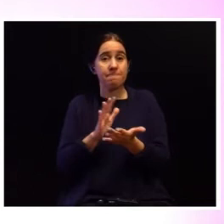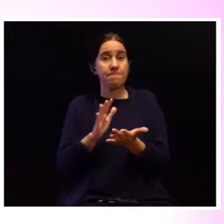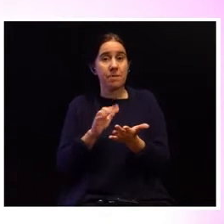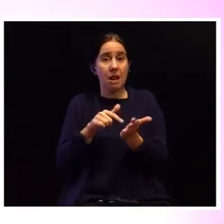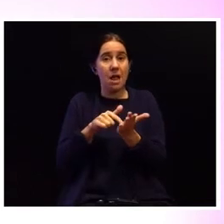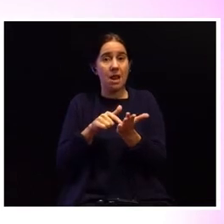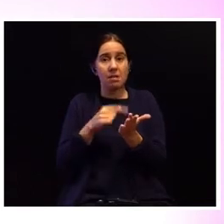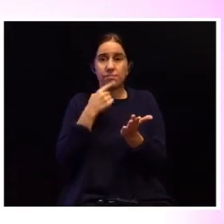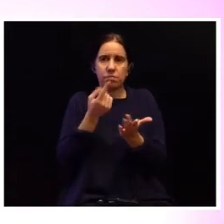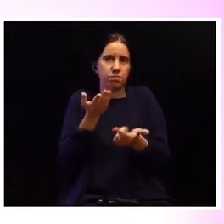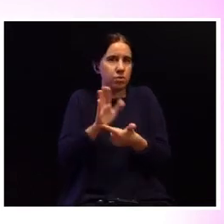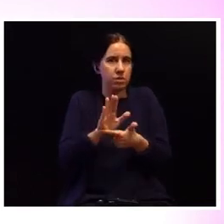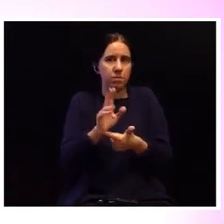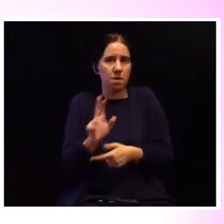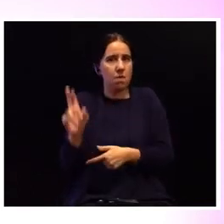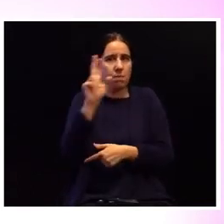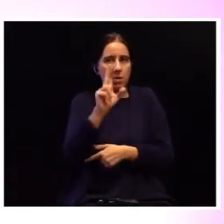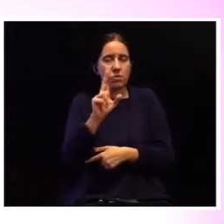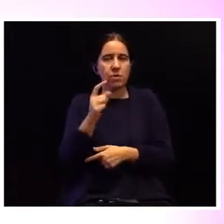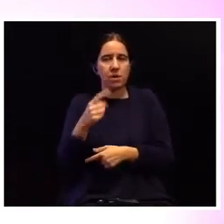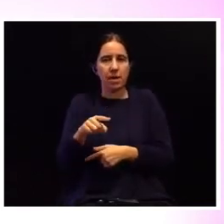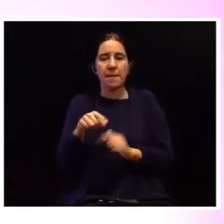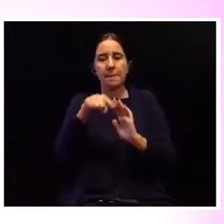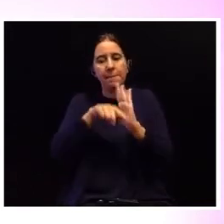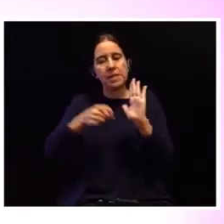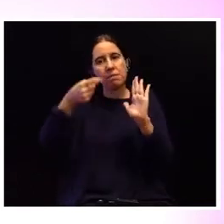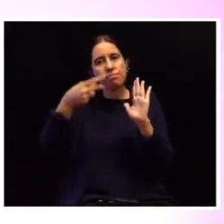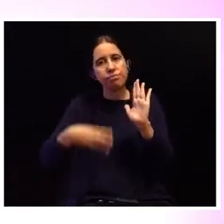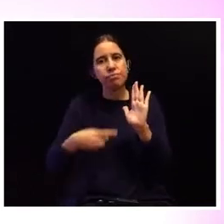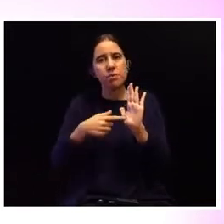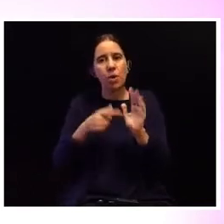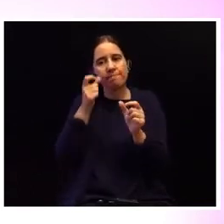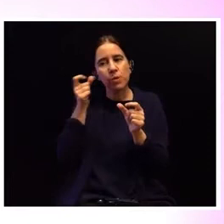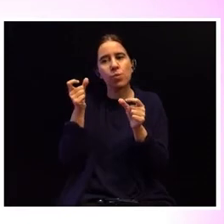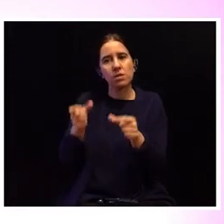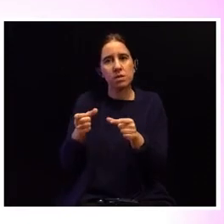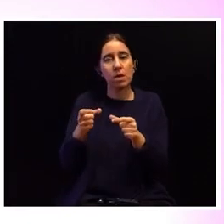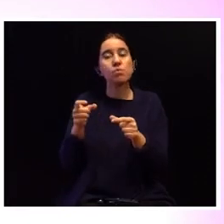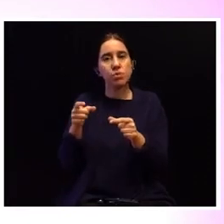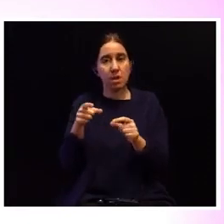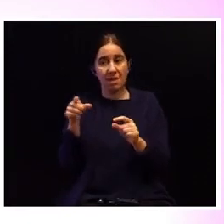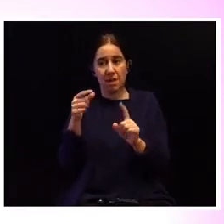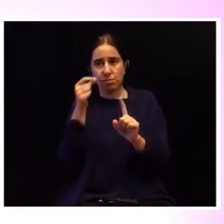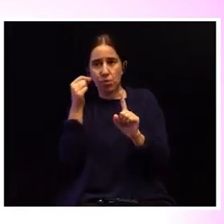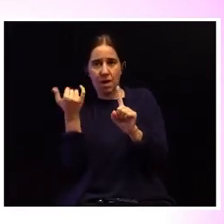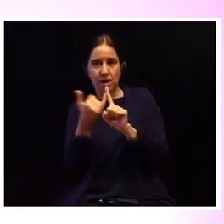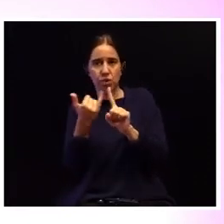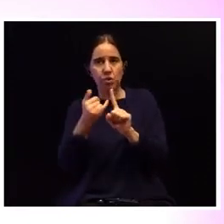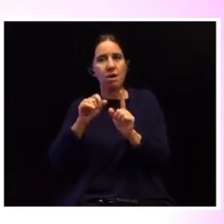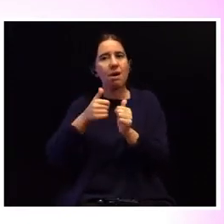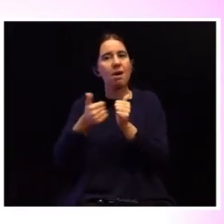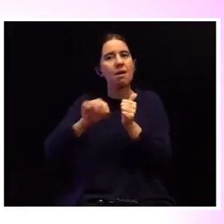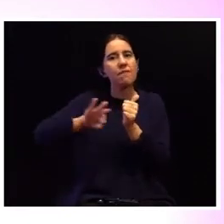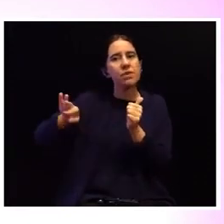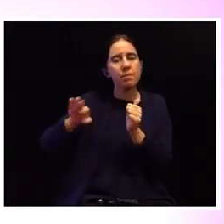registam, por exemplo, um aumento do número de medidas de coação com afastamento do agressor. Mas